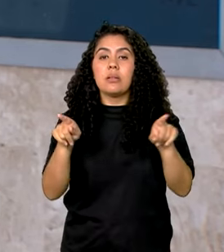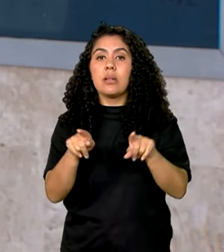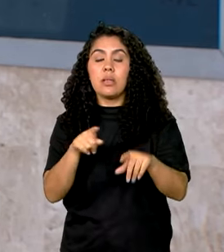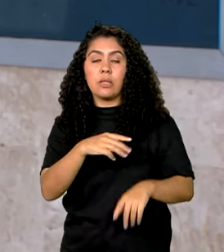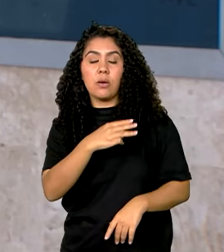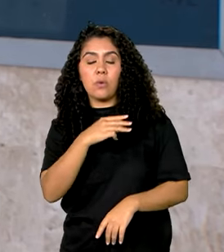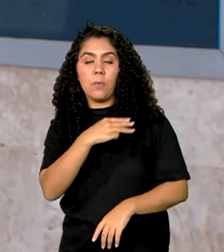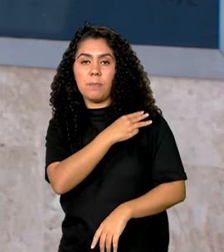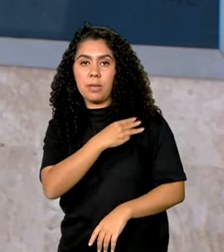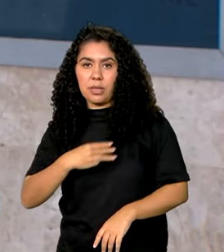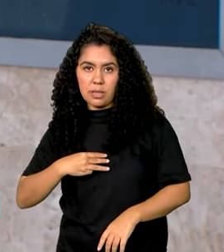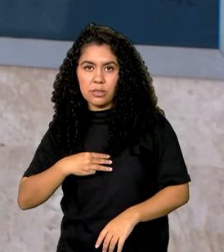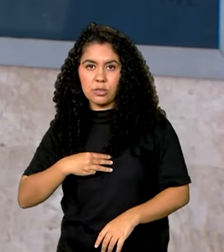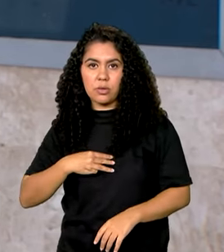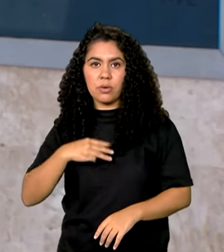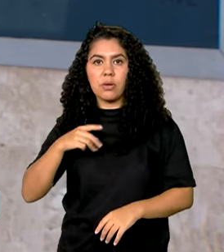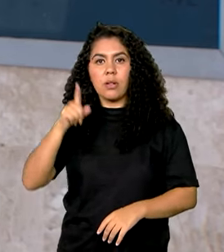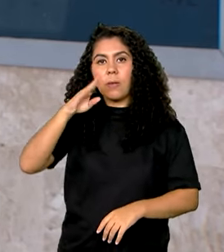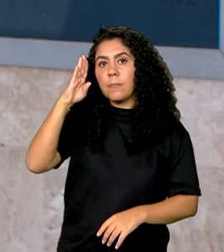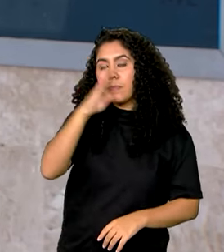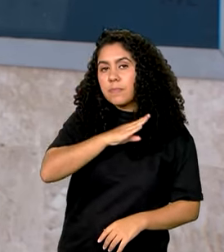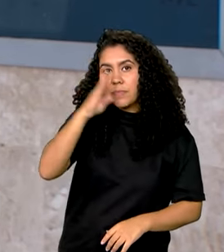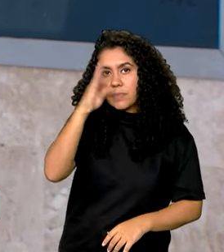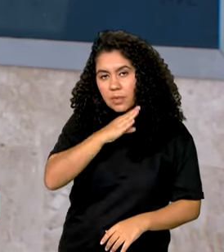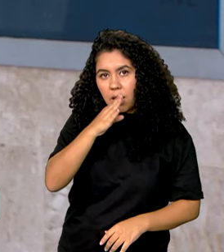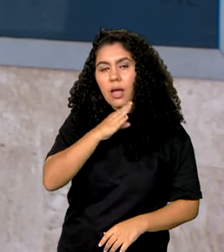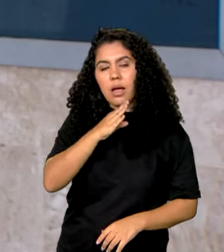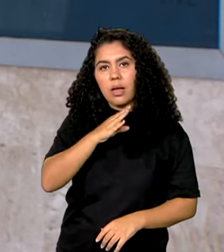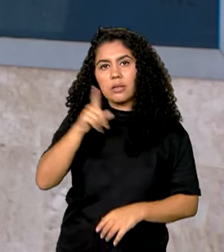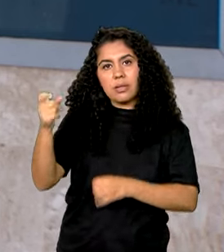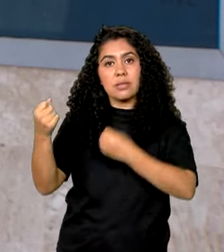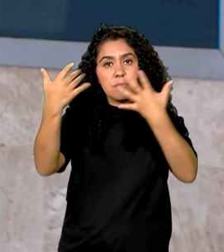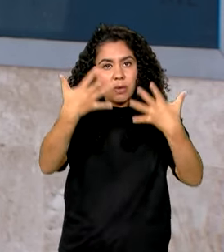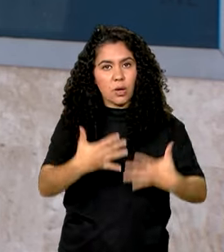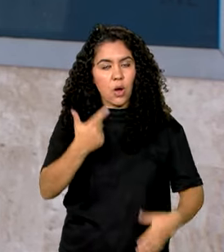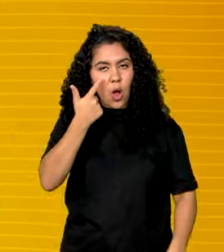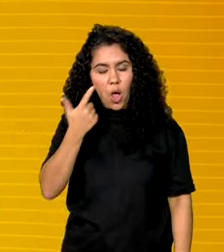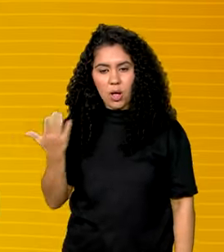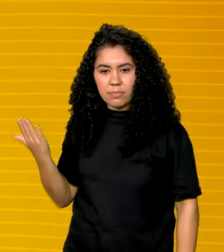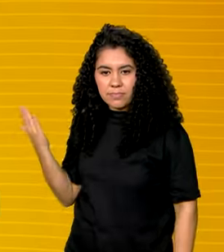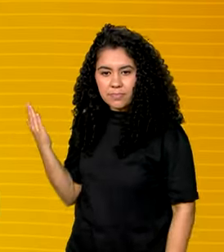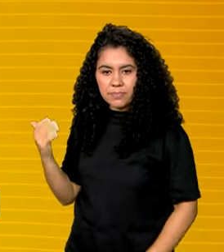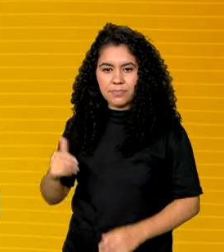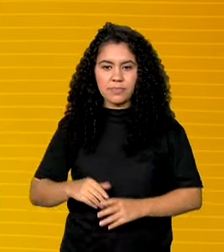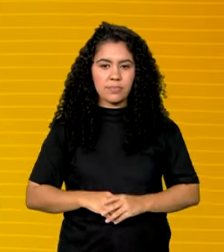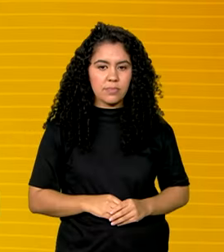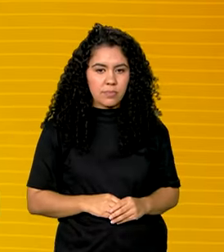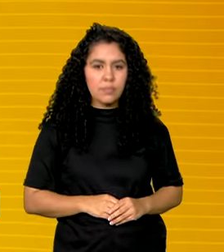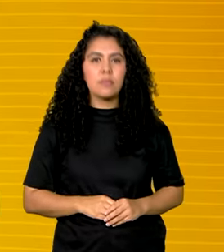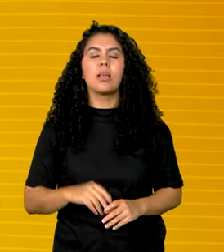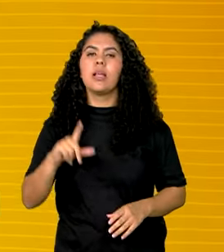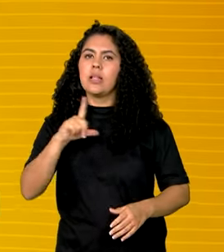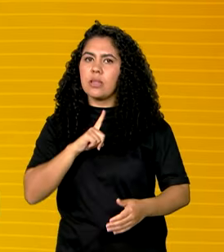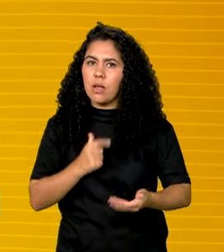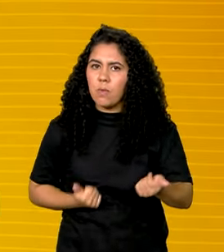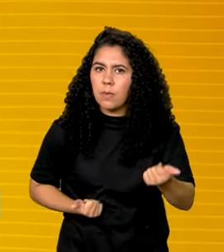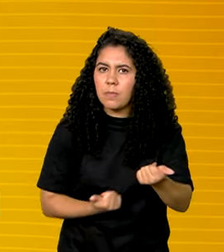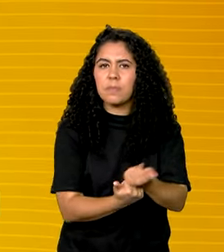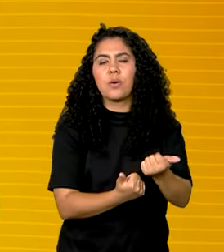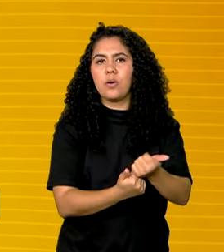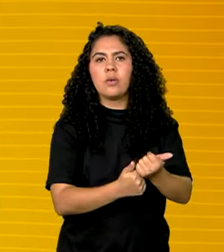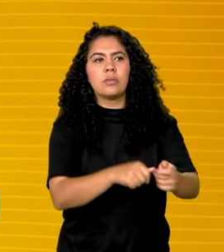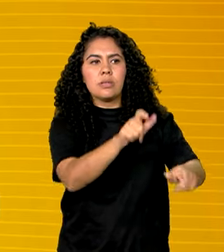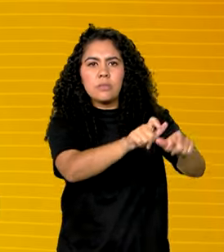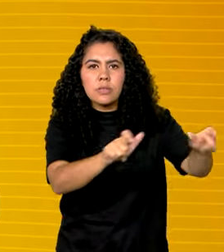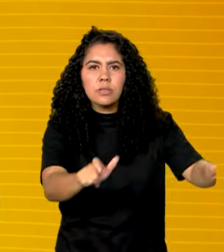apoio à reconstrução do Estado, Paulo Pimenta, comentou a medida. Nós temos a ajuda humanitária que temos transferido